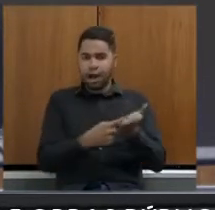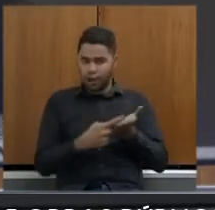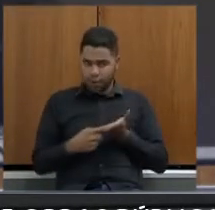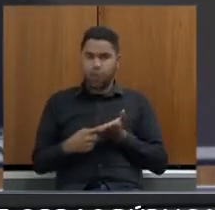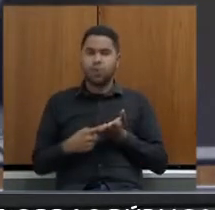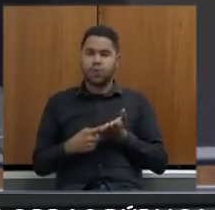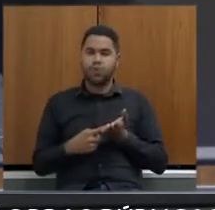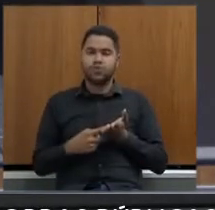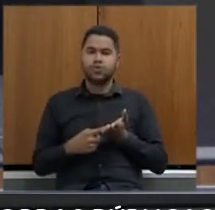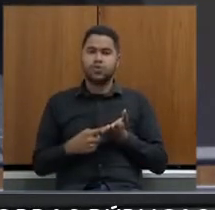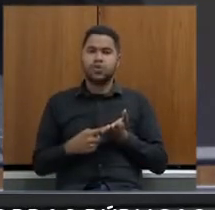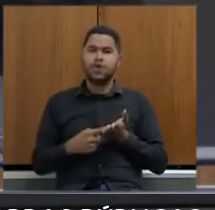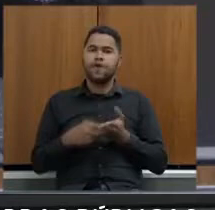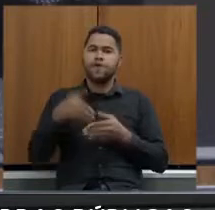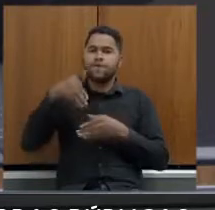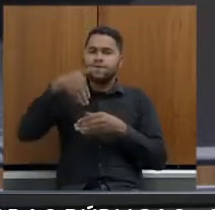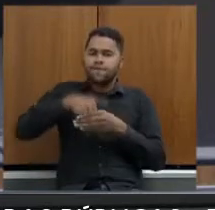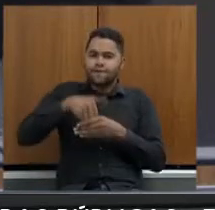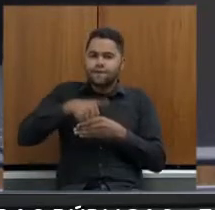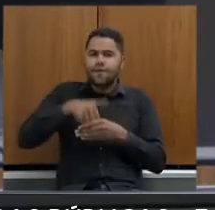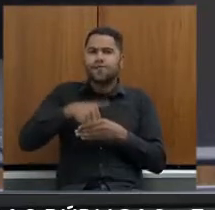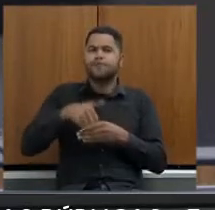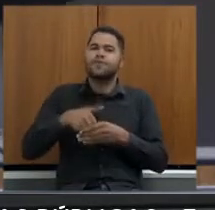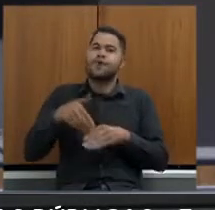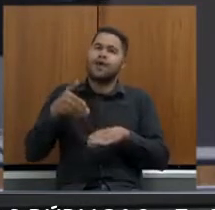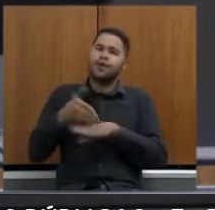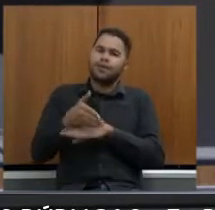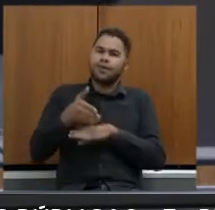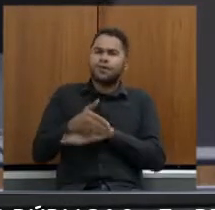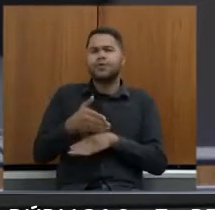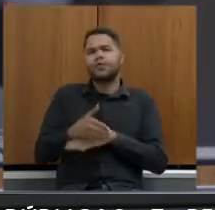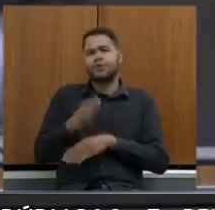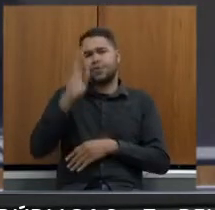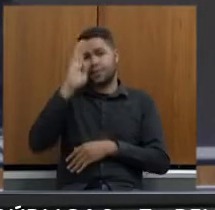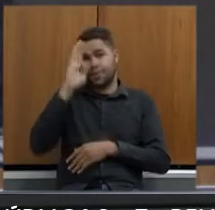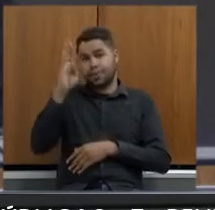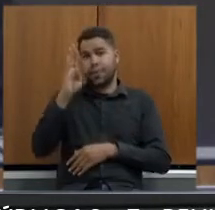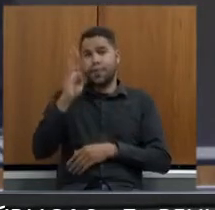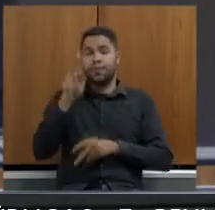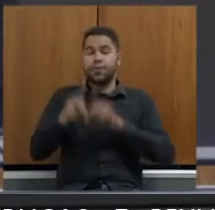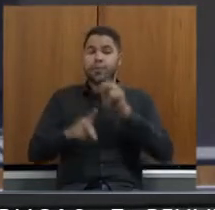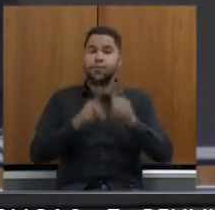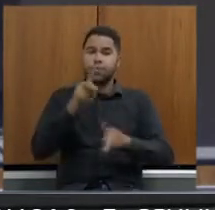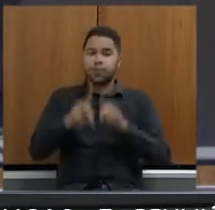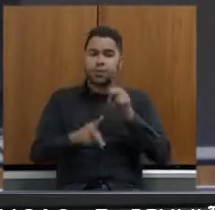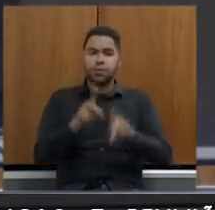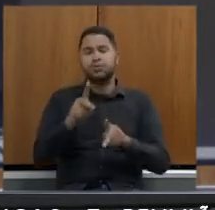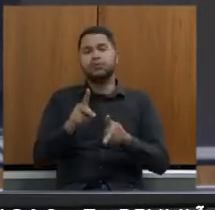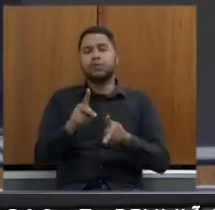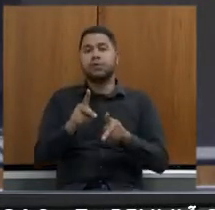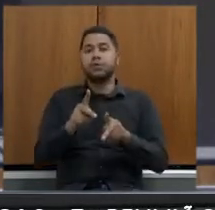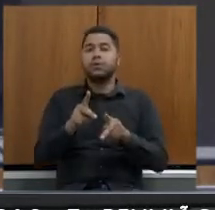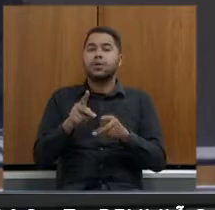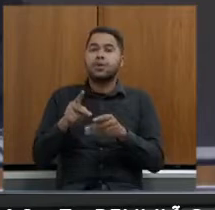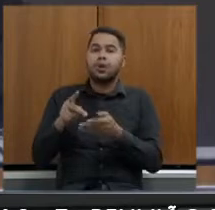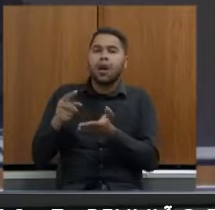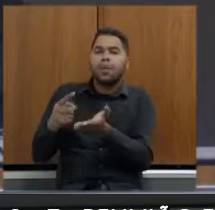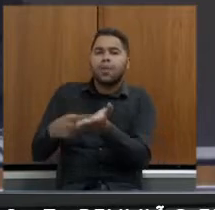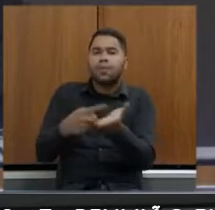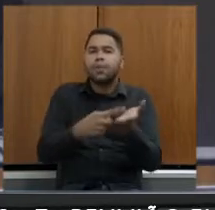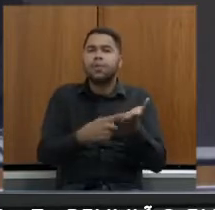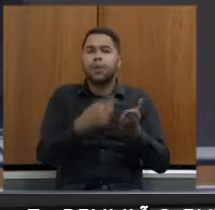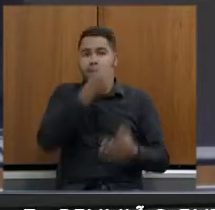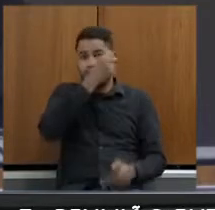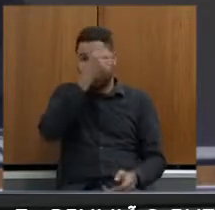votou naquelas intervenções que são prioritárias para a própria população muito em articulação com os